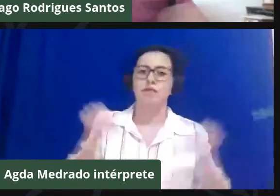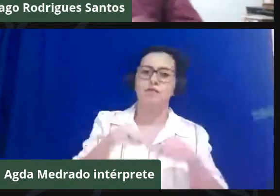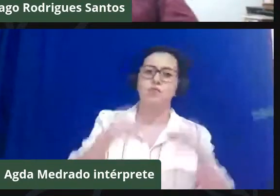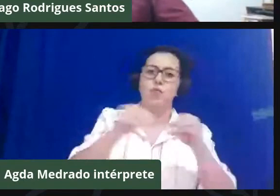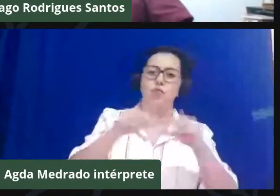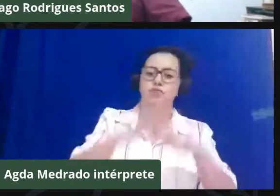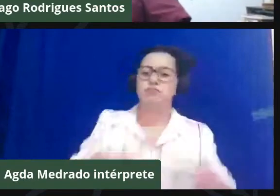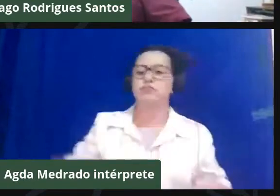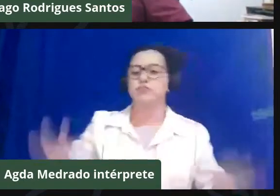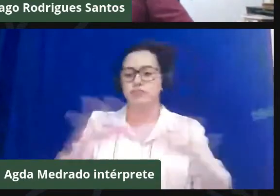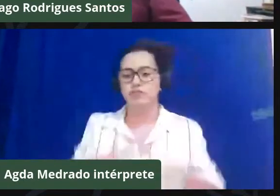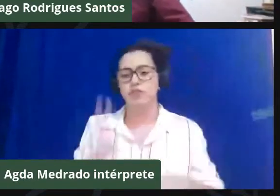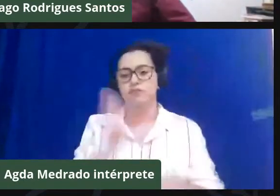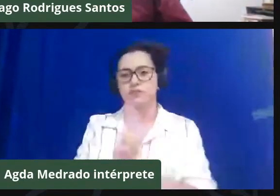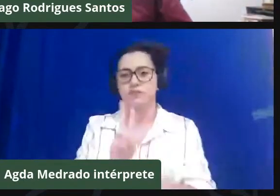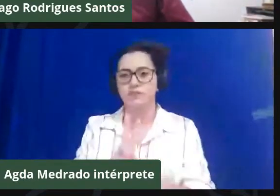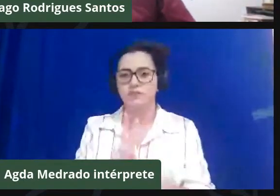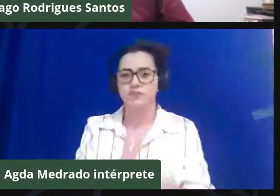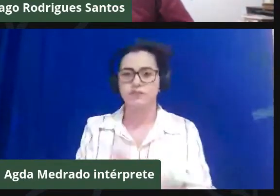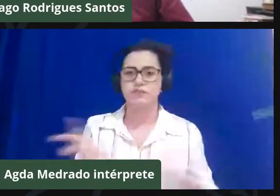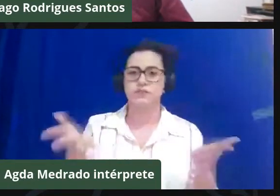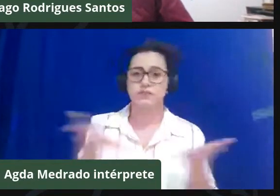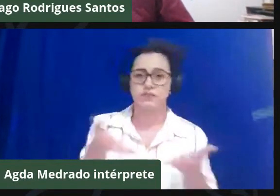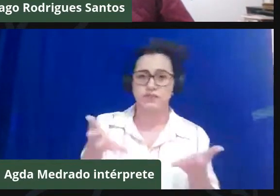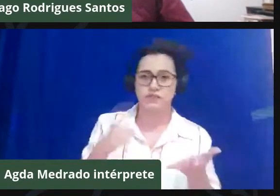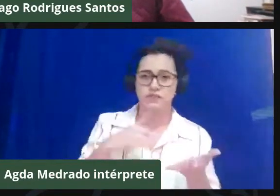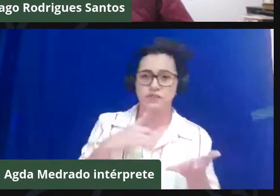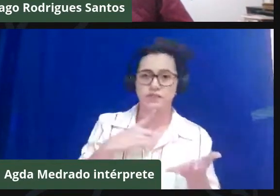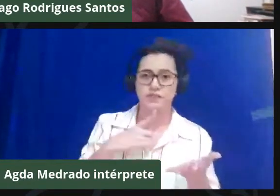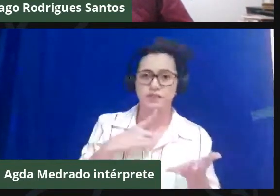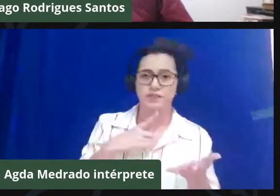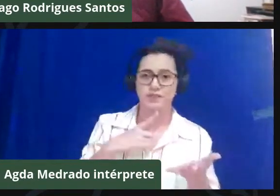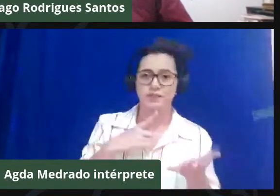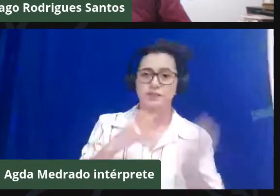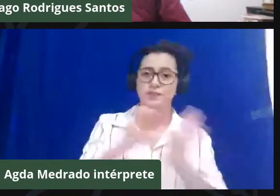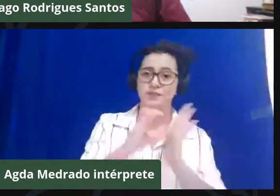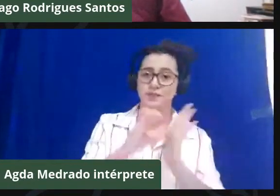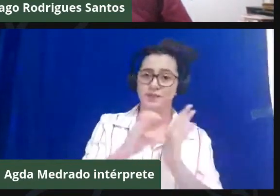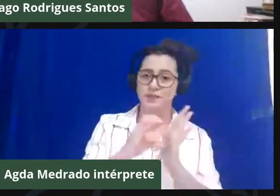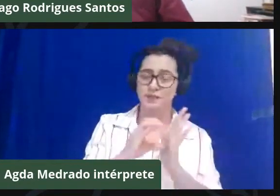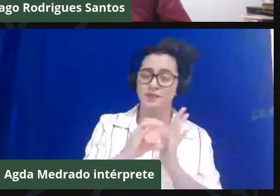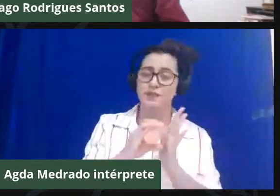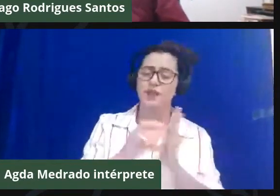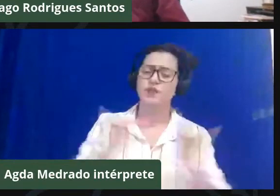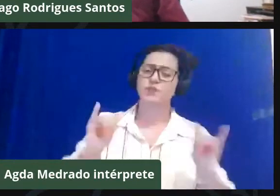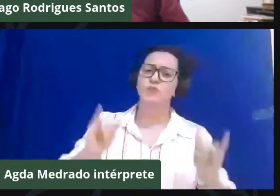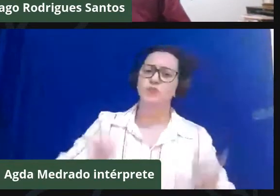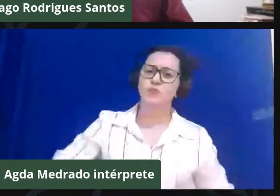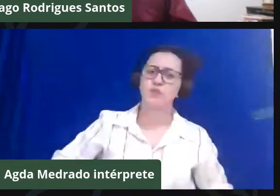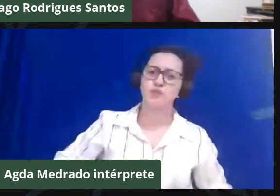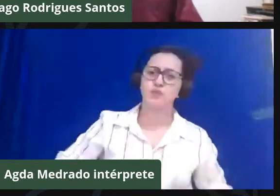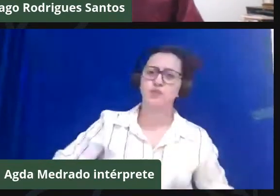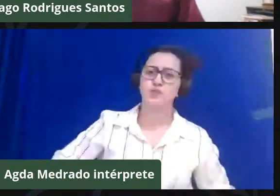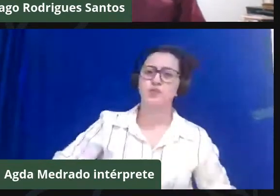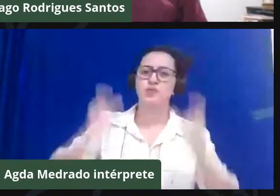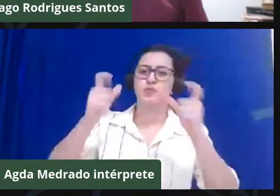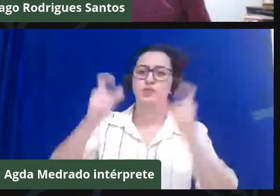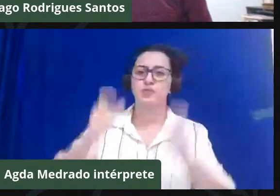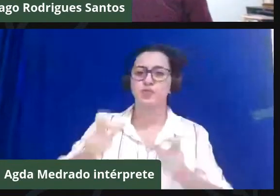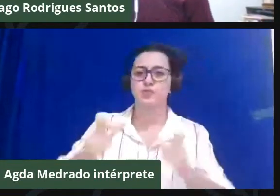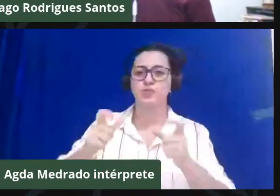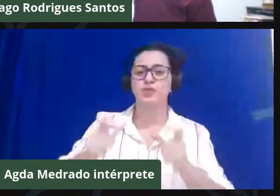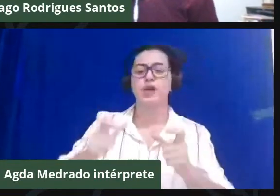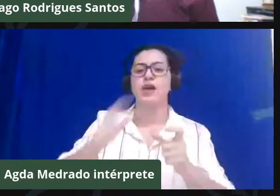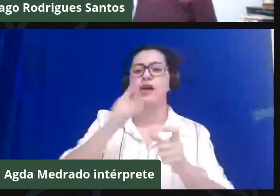forte da comunidade que tem sofrido com a Marinha do Brasil, que é a comunidade quilombola dos rios dos macacos. Ilha de